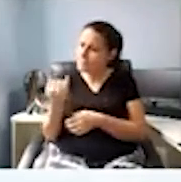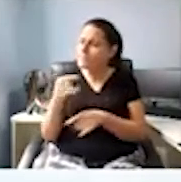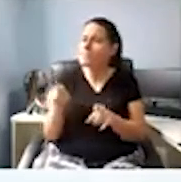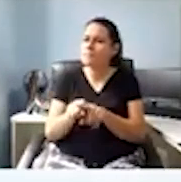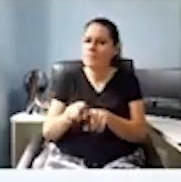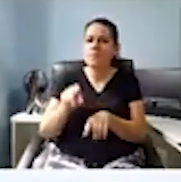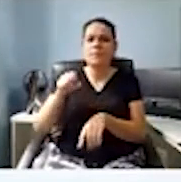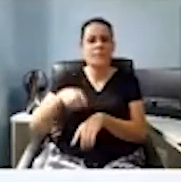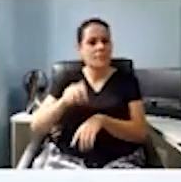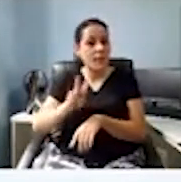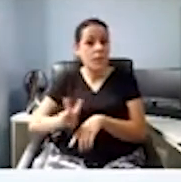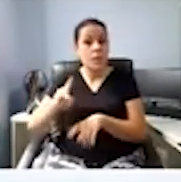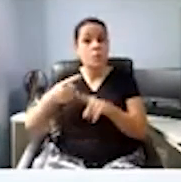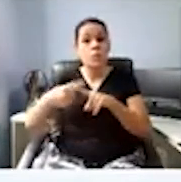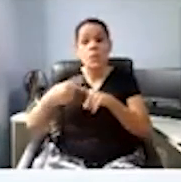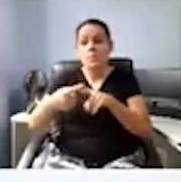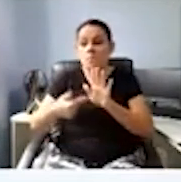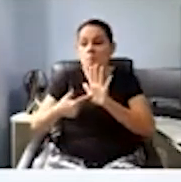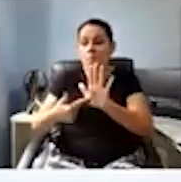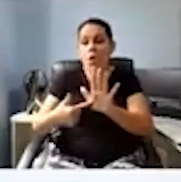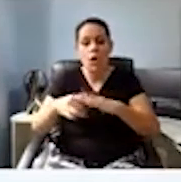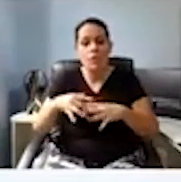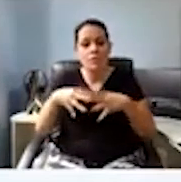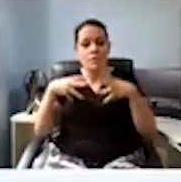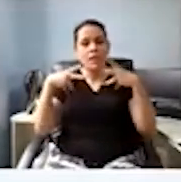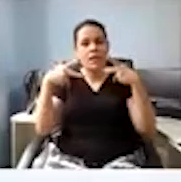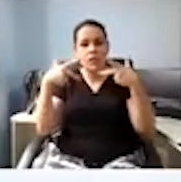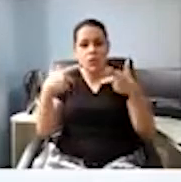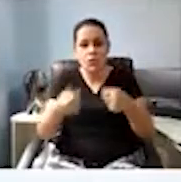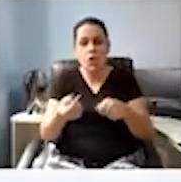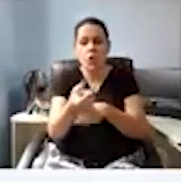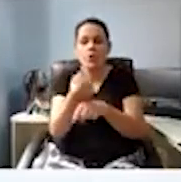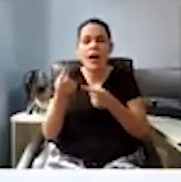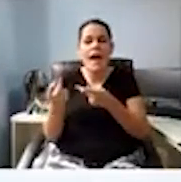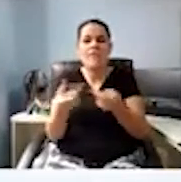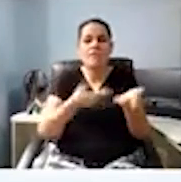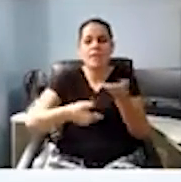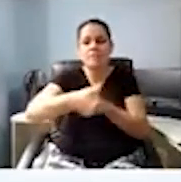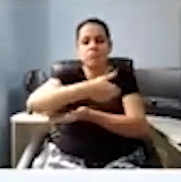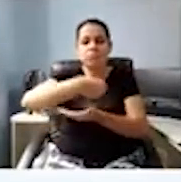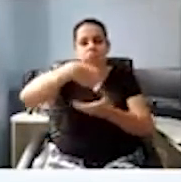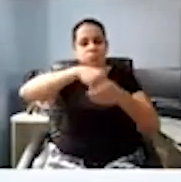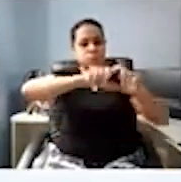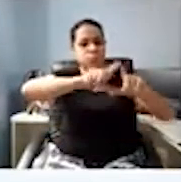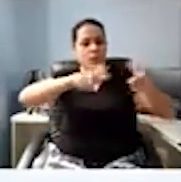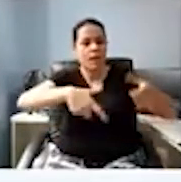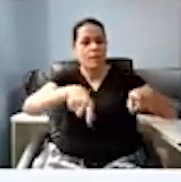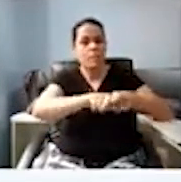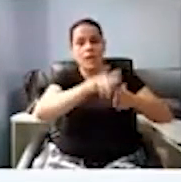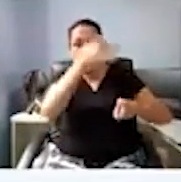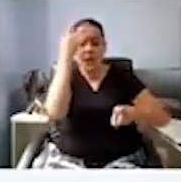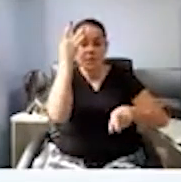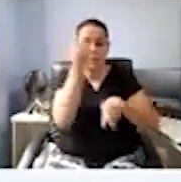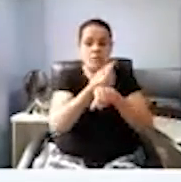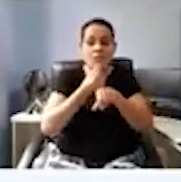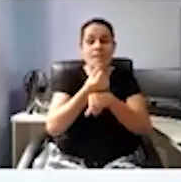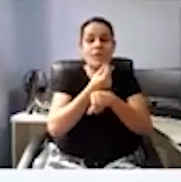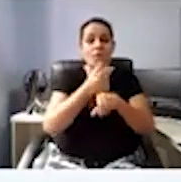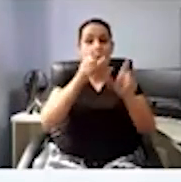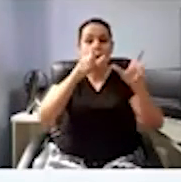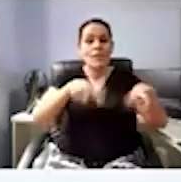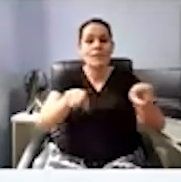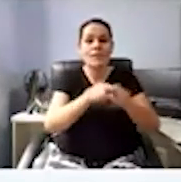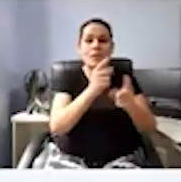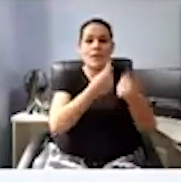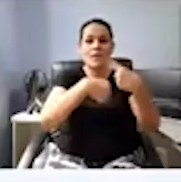o comércio local, a economia oportuniza as pessoas ali a poderem fazer, as